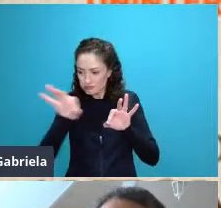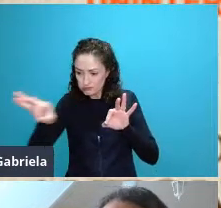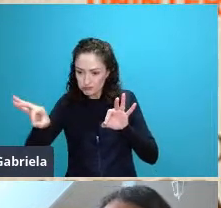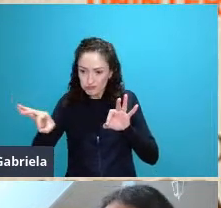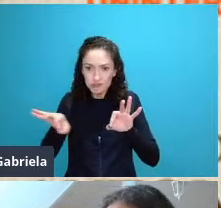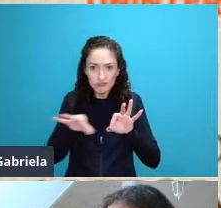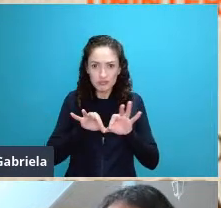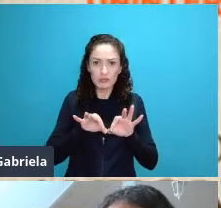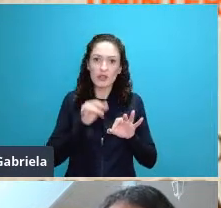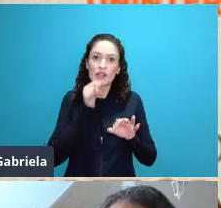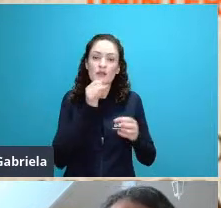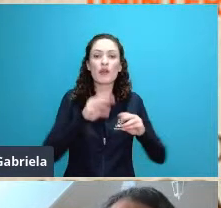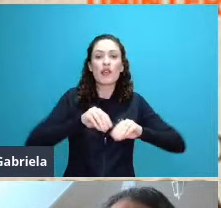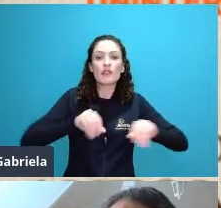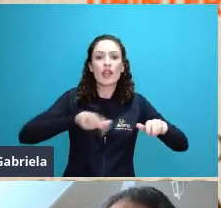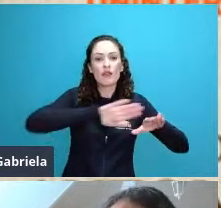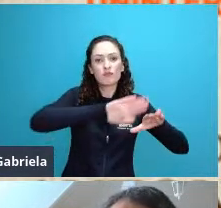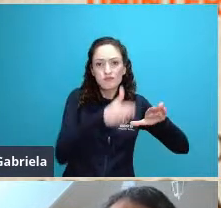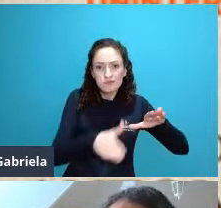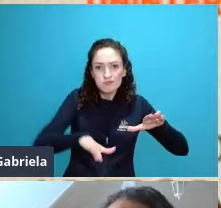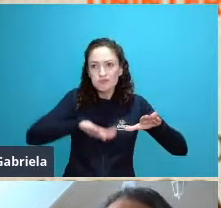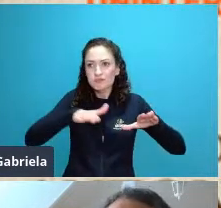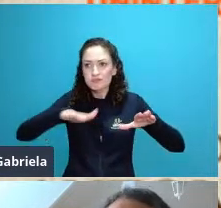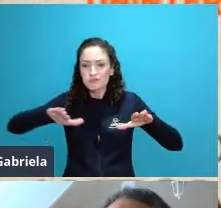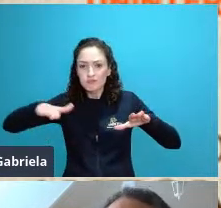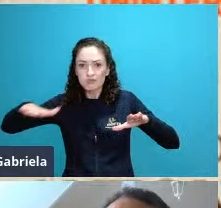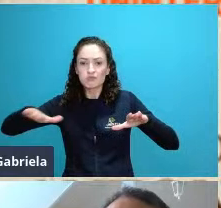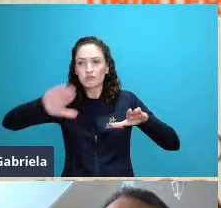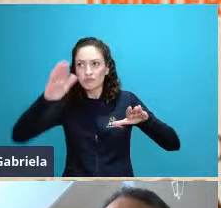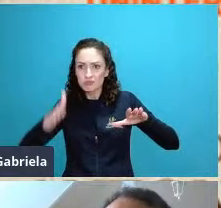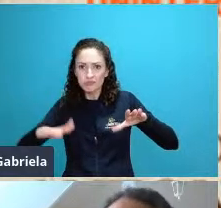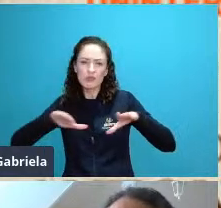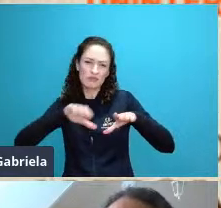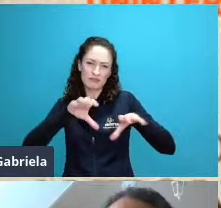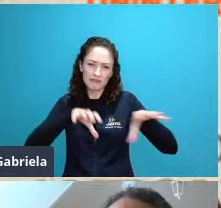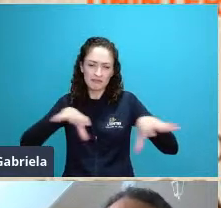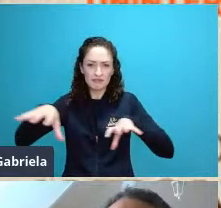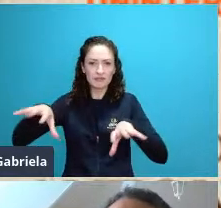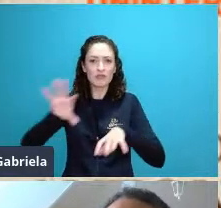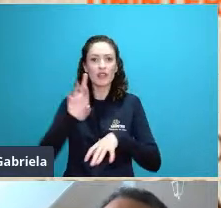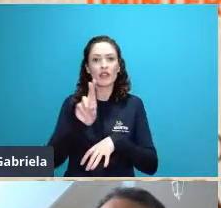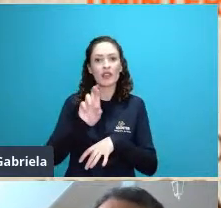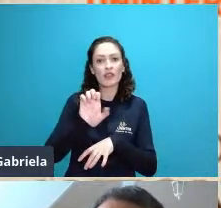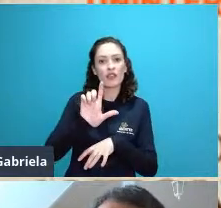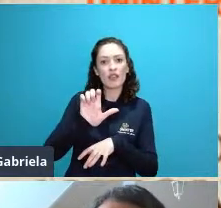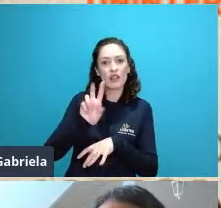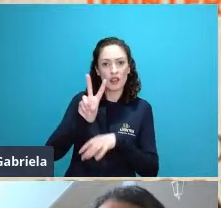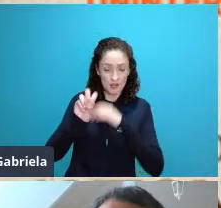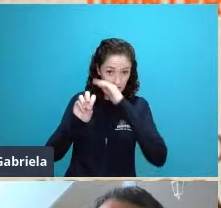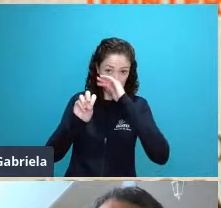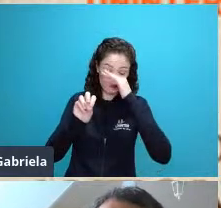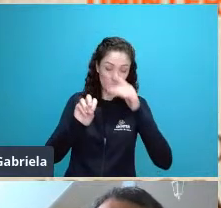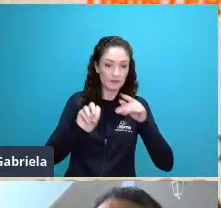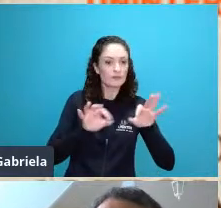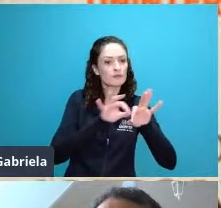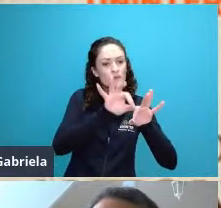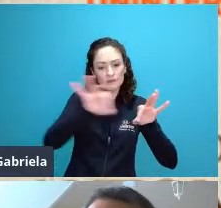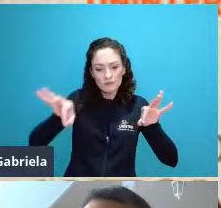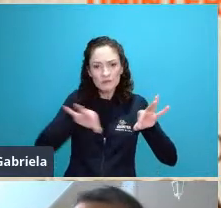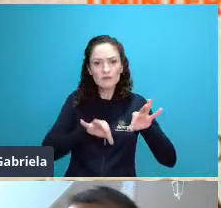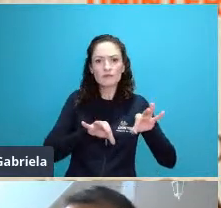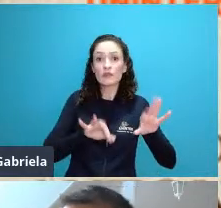então objetivo de mensuração das formas do relevo principalmente sobre a perspectiva fluvial